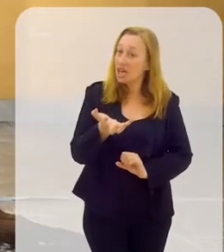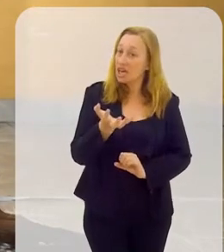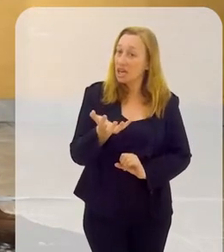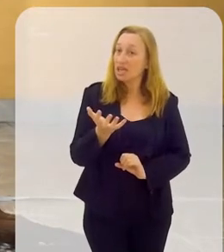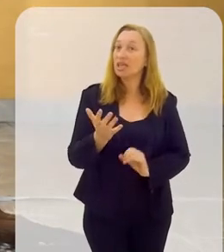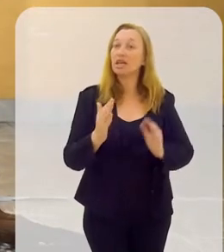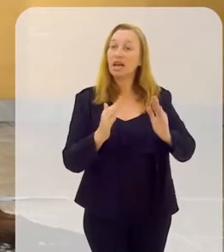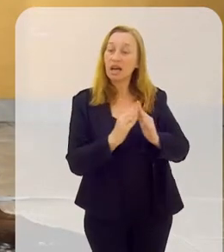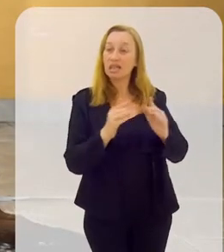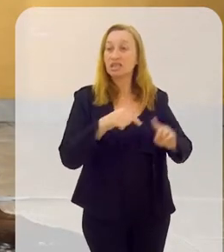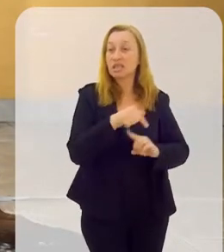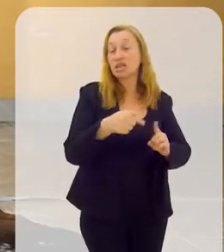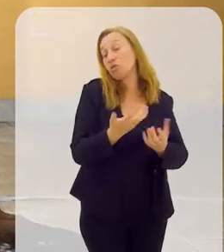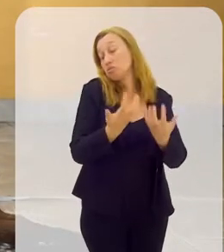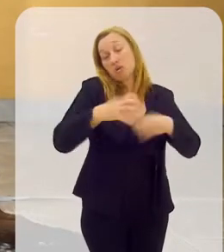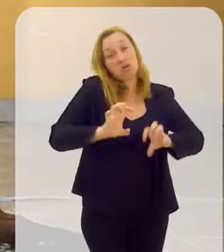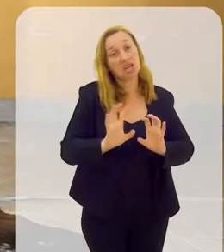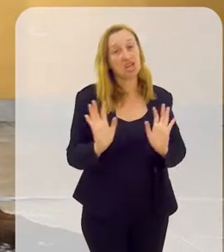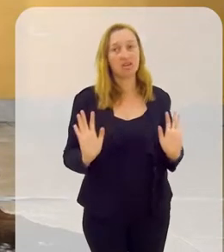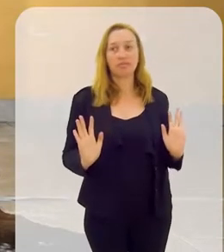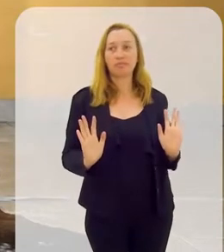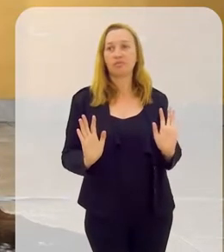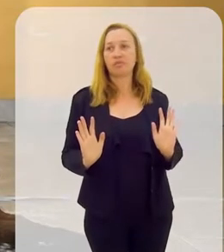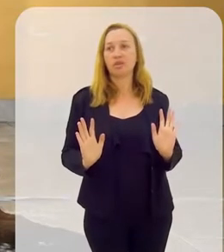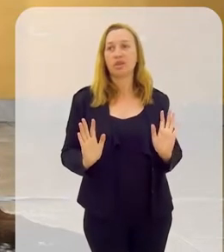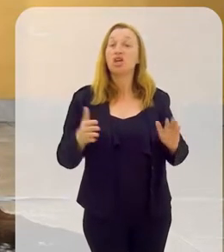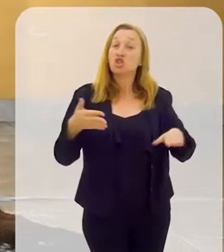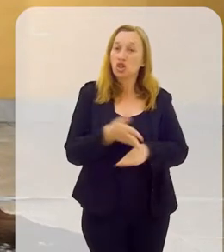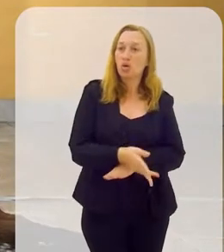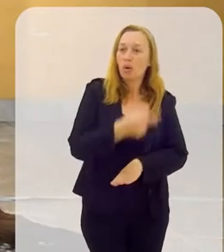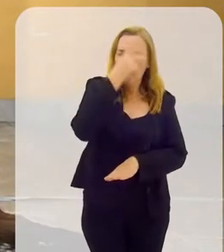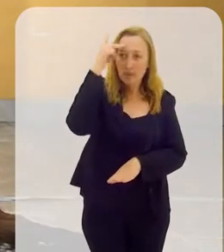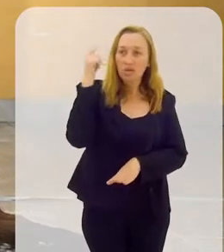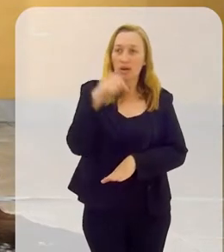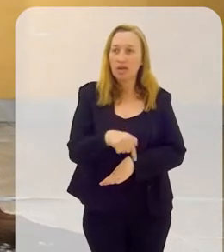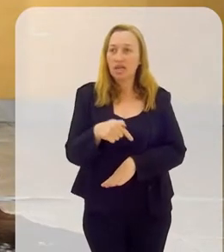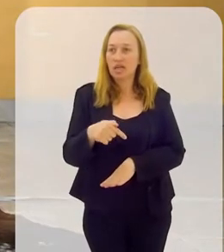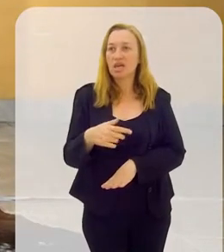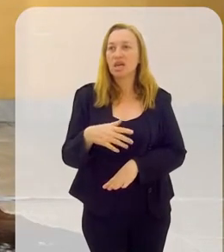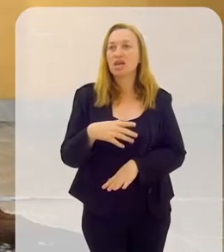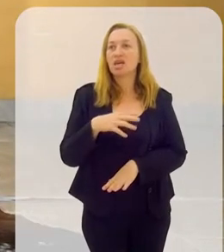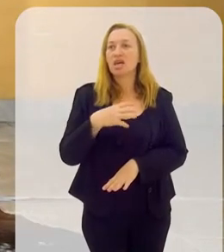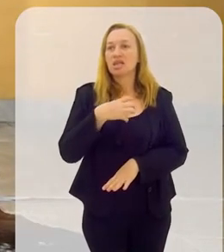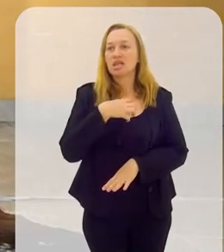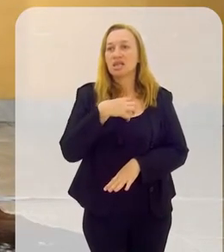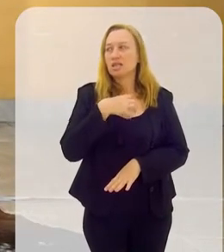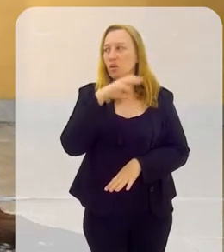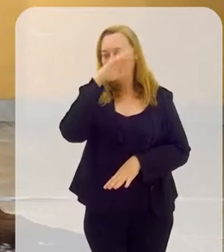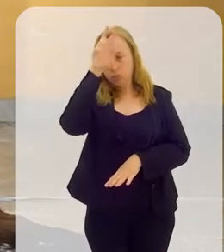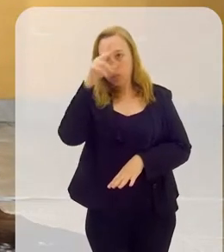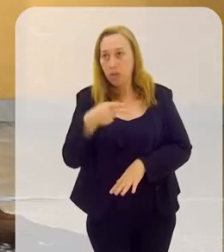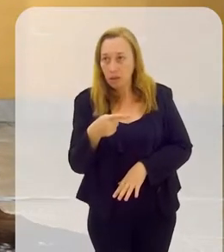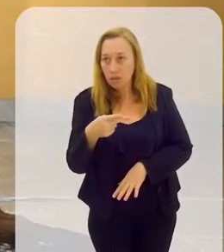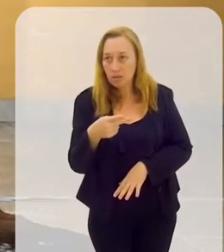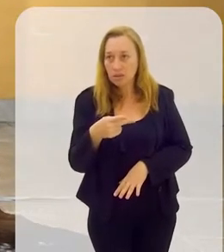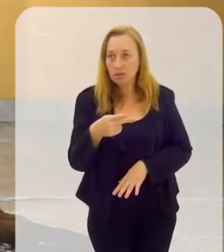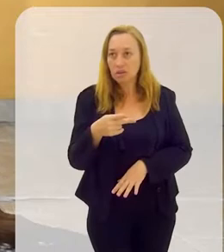querer estar na casa de santo, como também não querer estar. Chegou uma pessoa que, ah, passou mal, bolou,